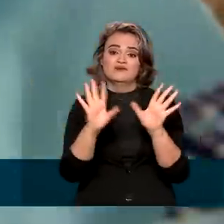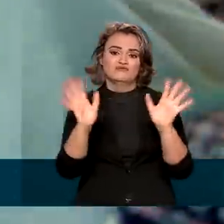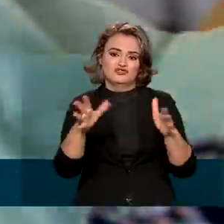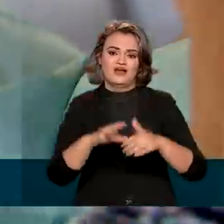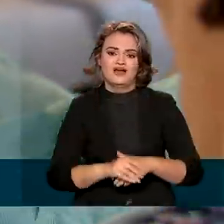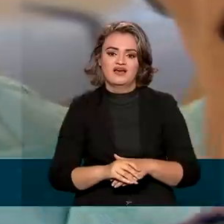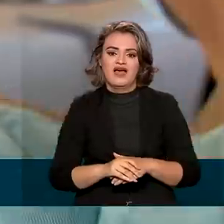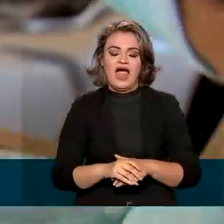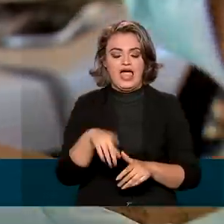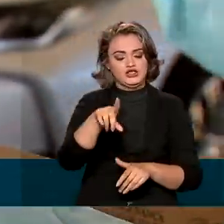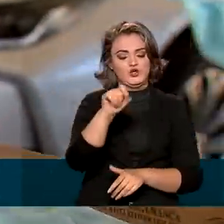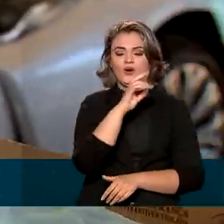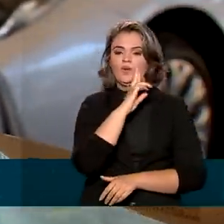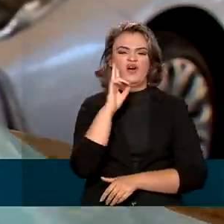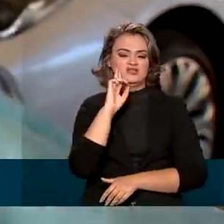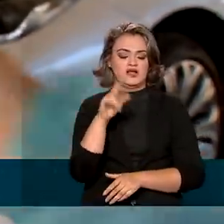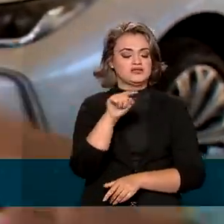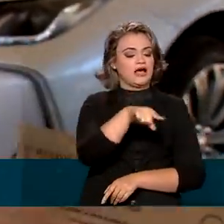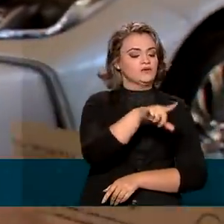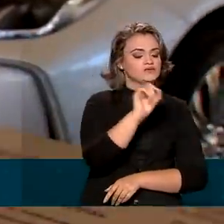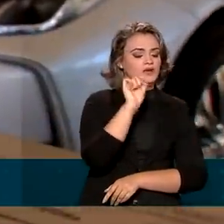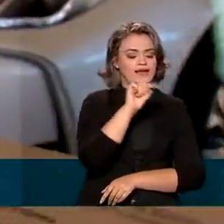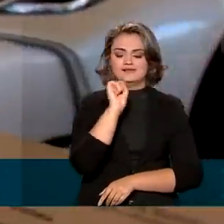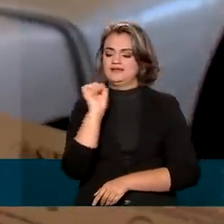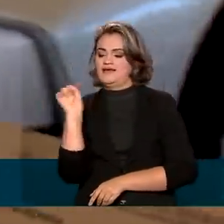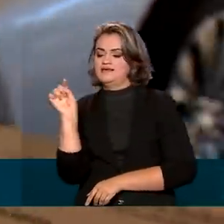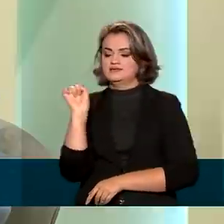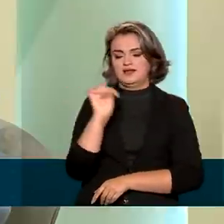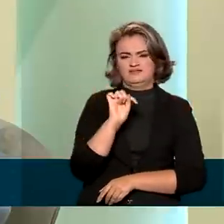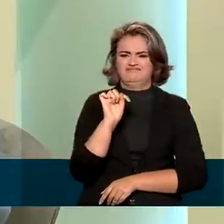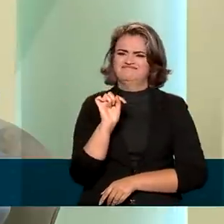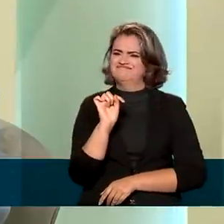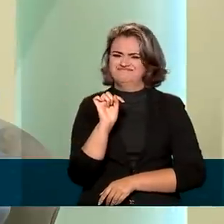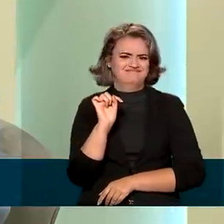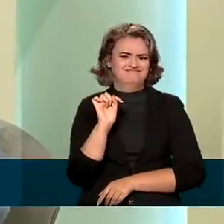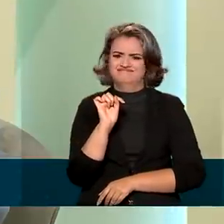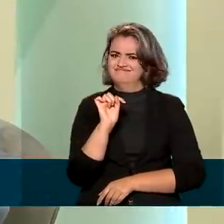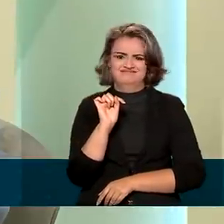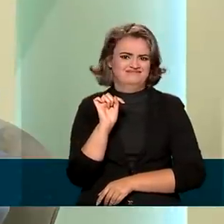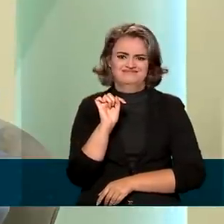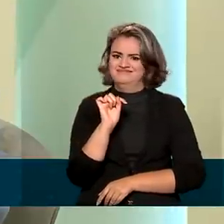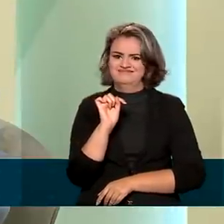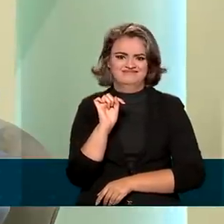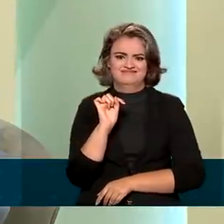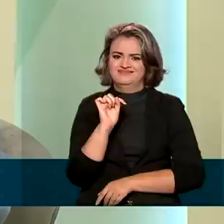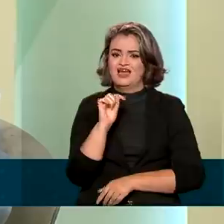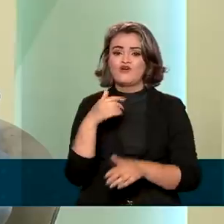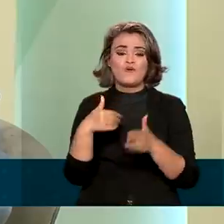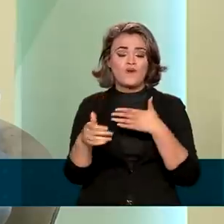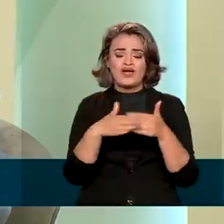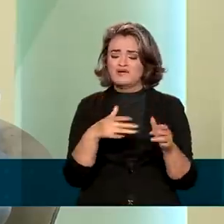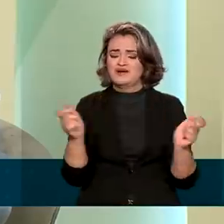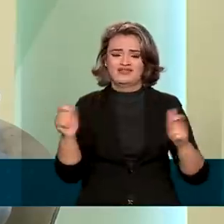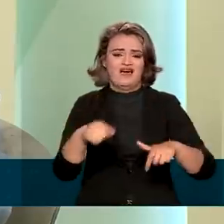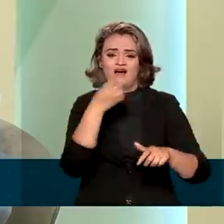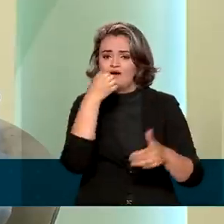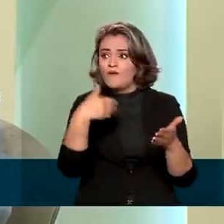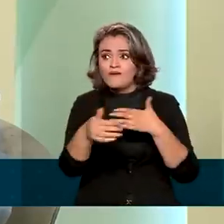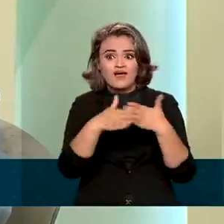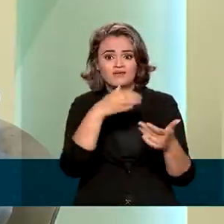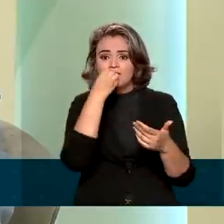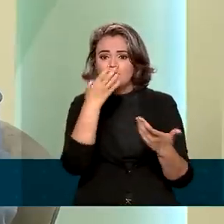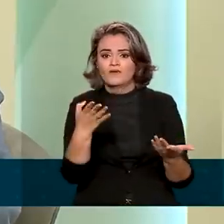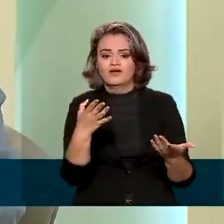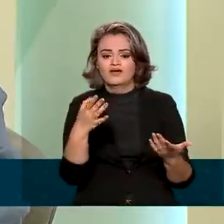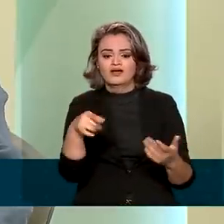um processo self-service de vacina. Eu quero tomar essa, eu quero tomar aquela outra. A segurança e vocês